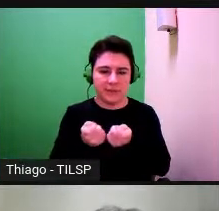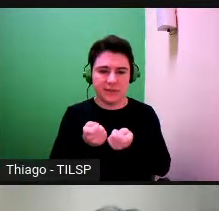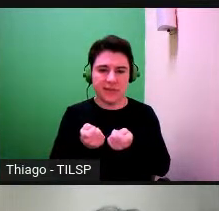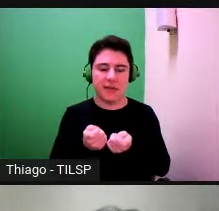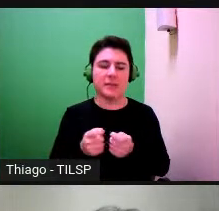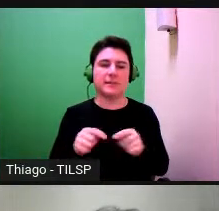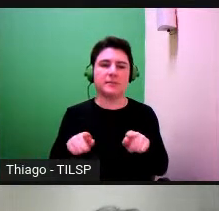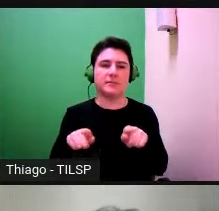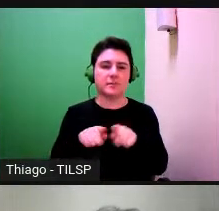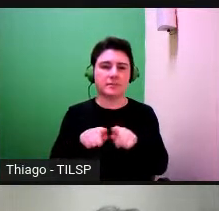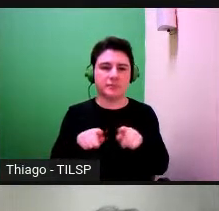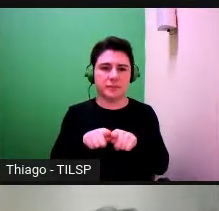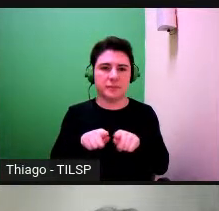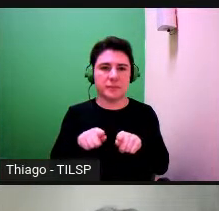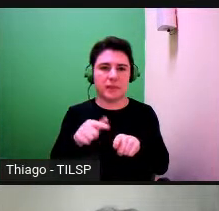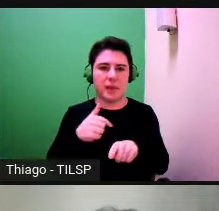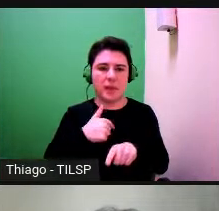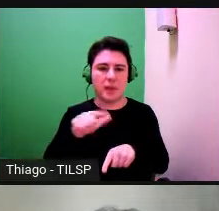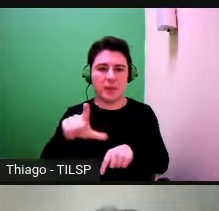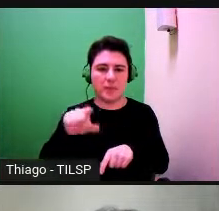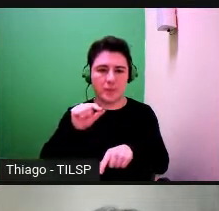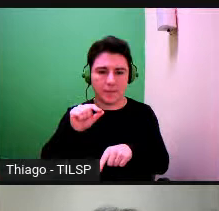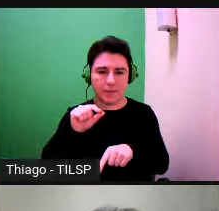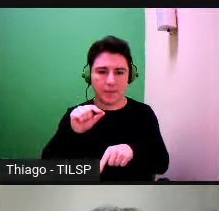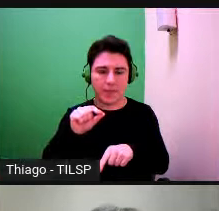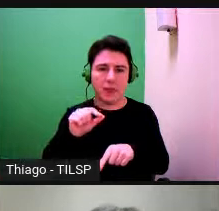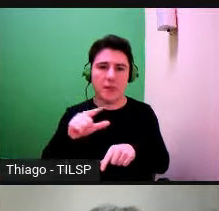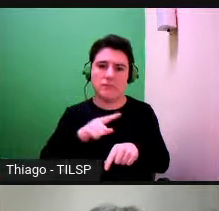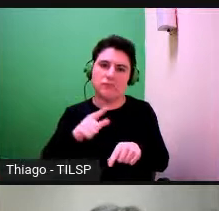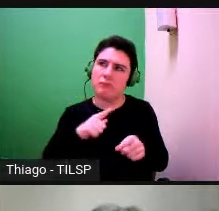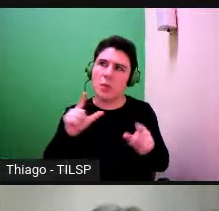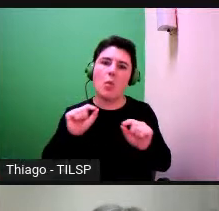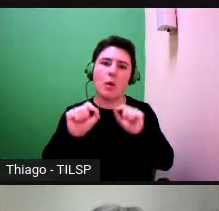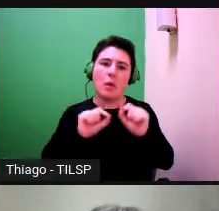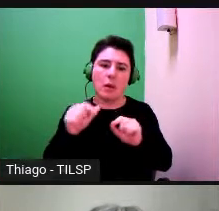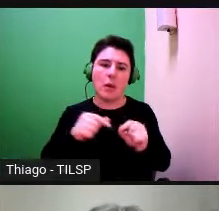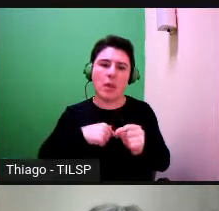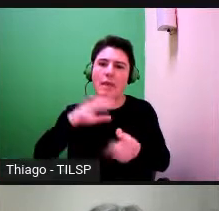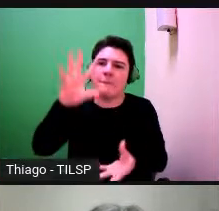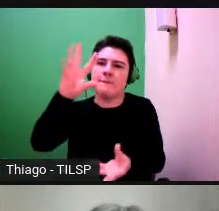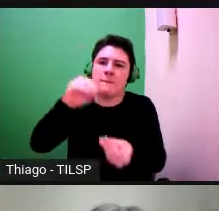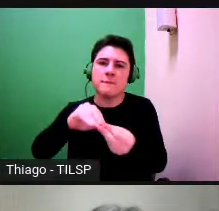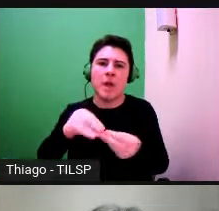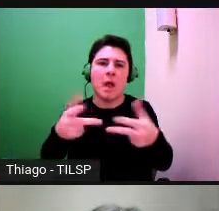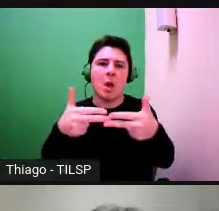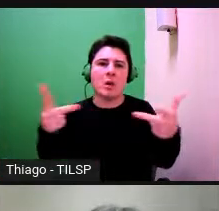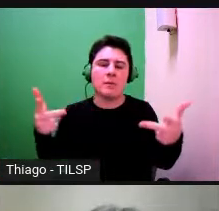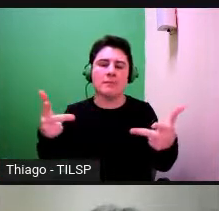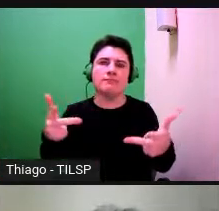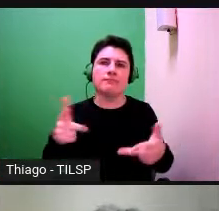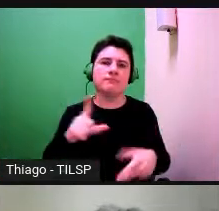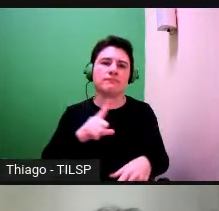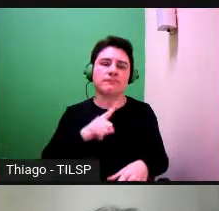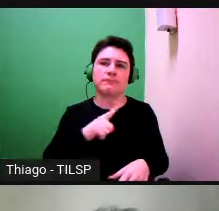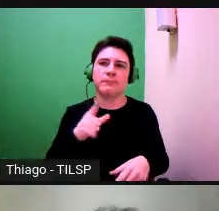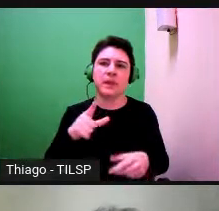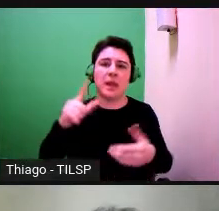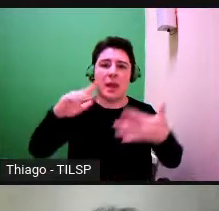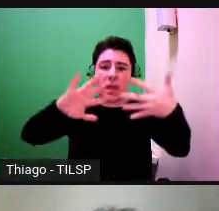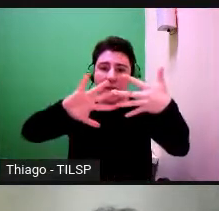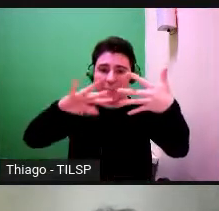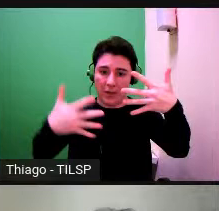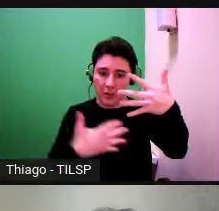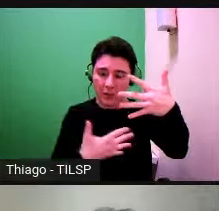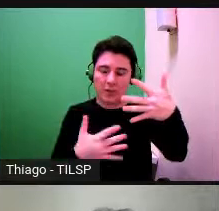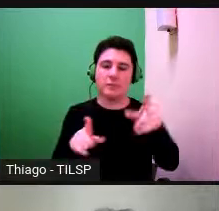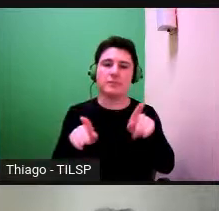apenas um, enfim, um apanhado muito sintético de algumas, de algumas referências e